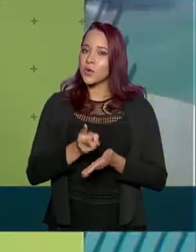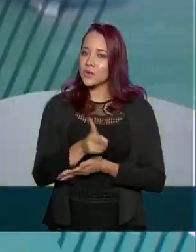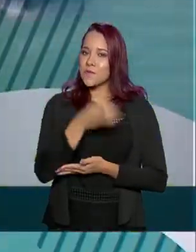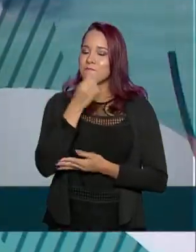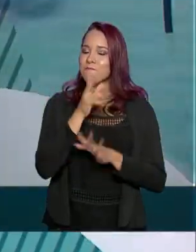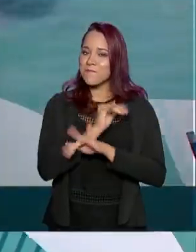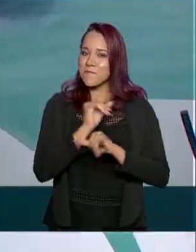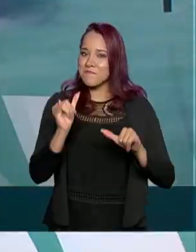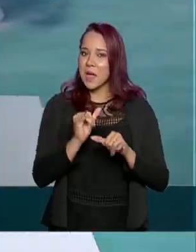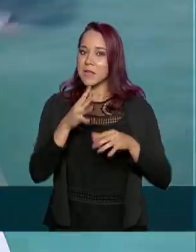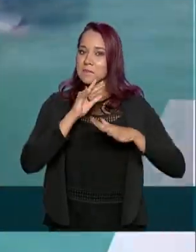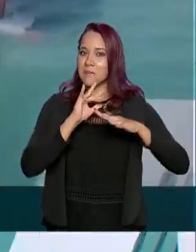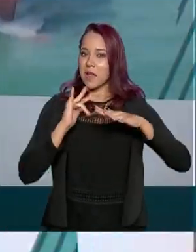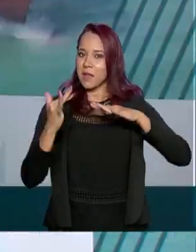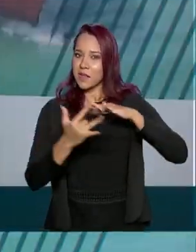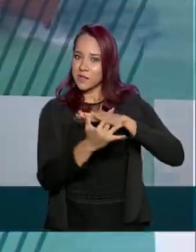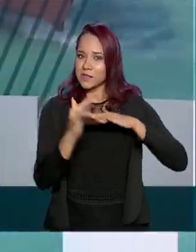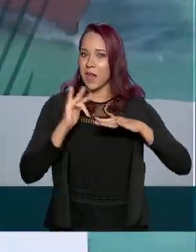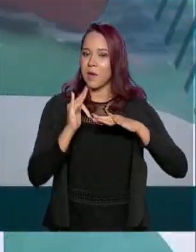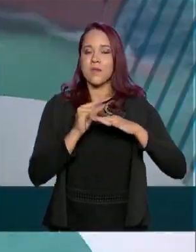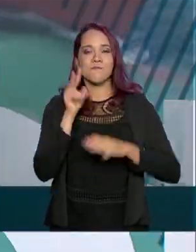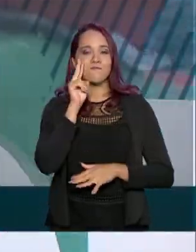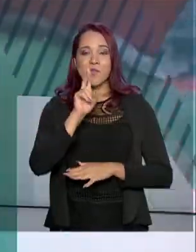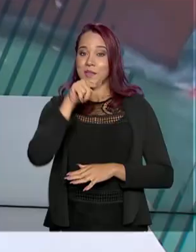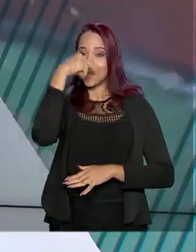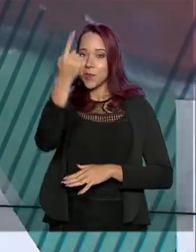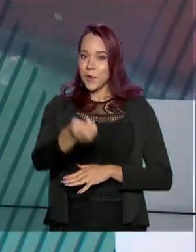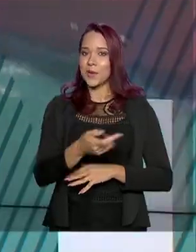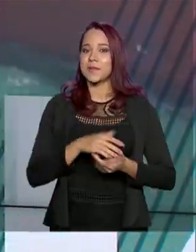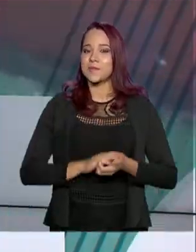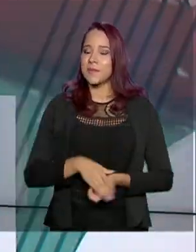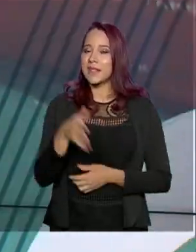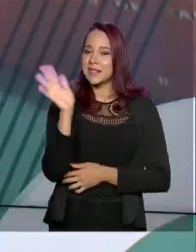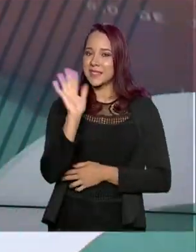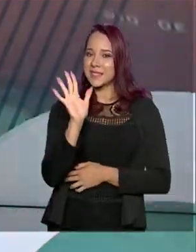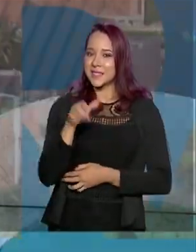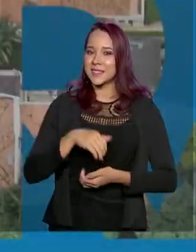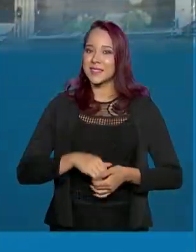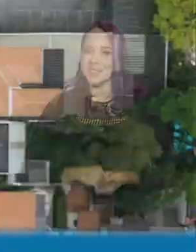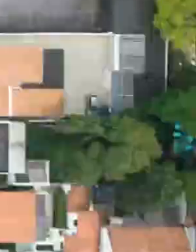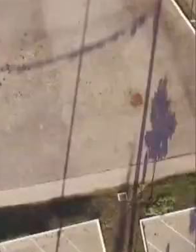informado pelas nossas redes sociais. Nos vemos na próxima edição. Até lá!